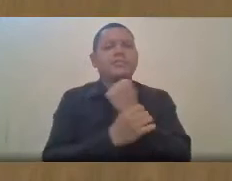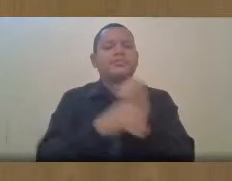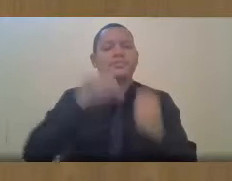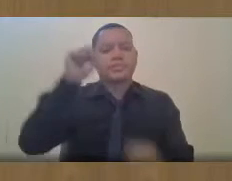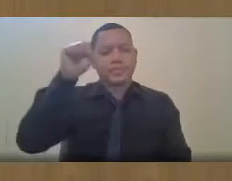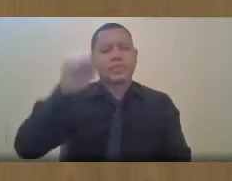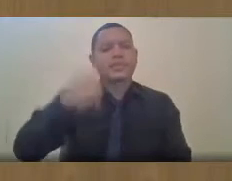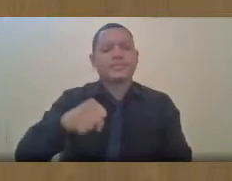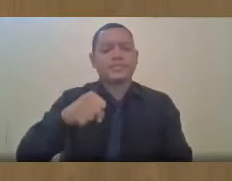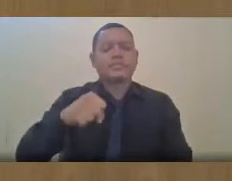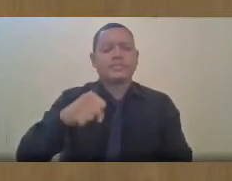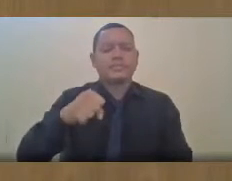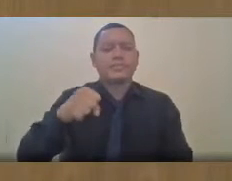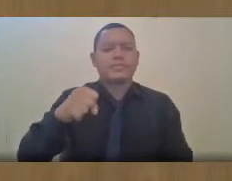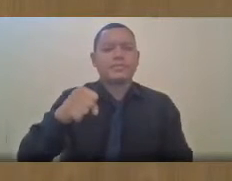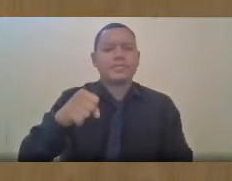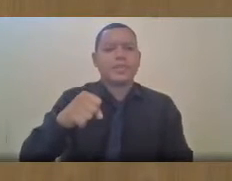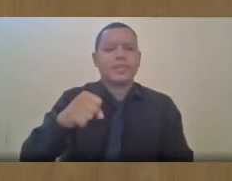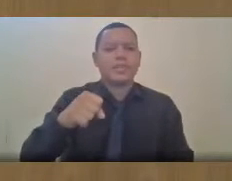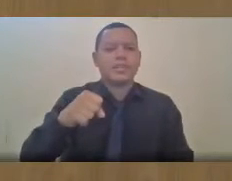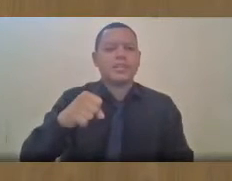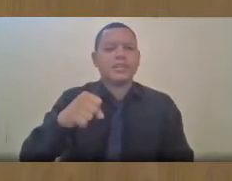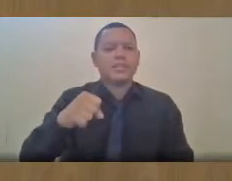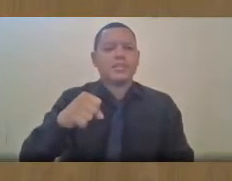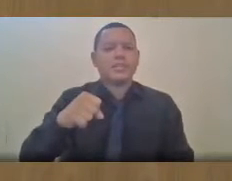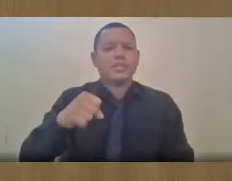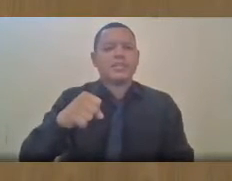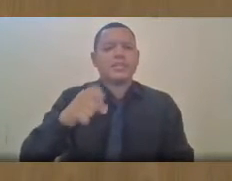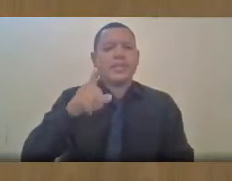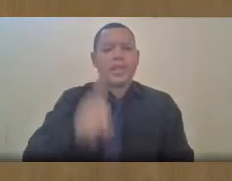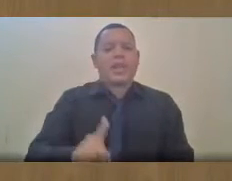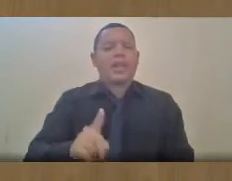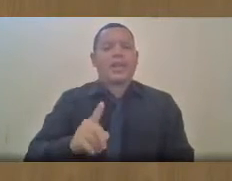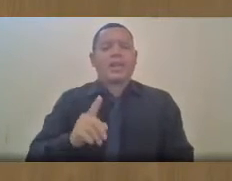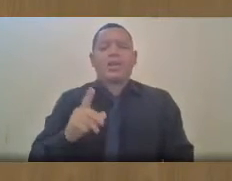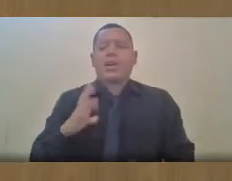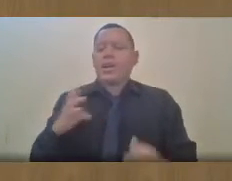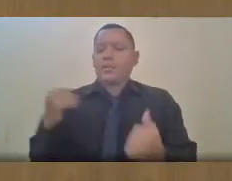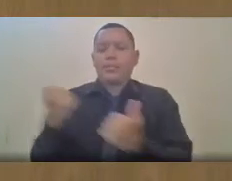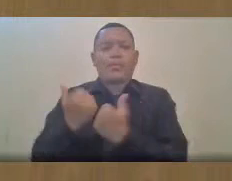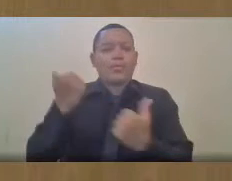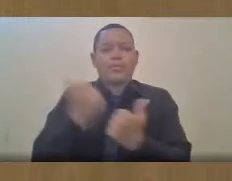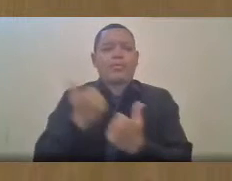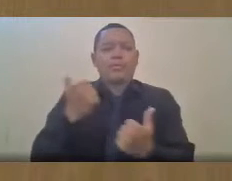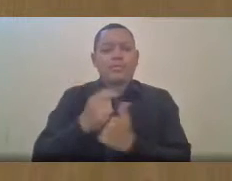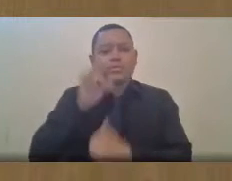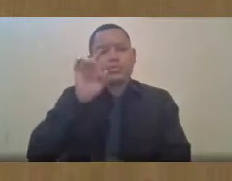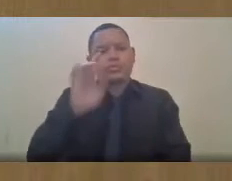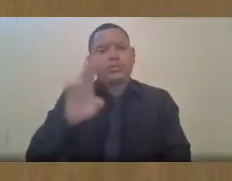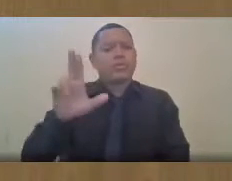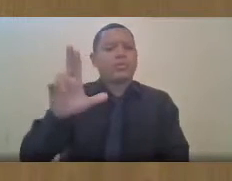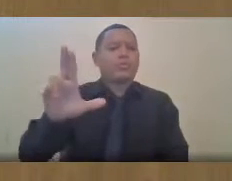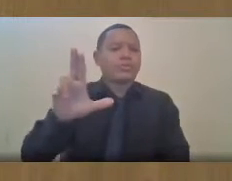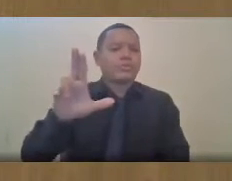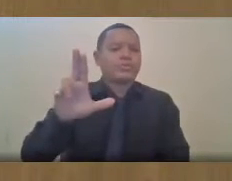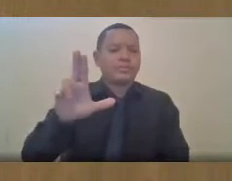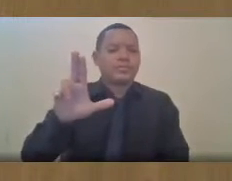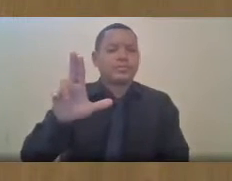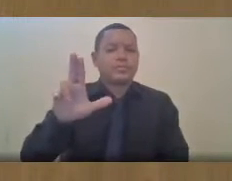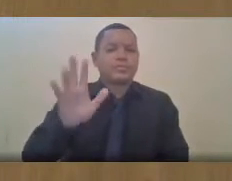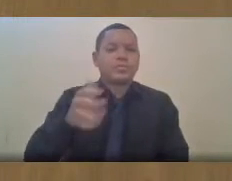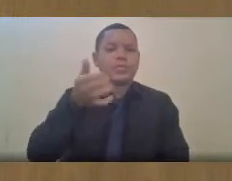excedentes o lulismo, que passou 16 anos nesse país,